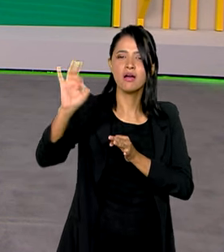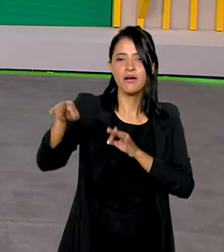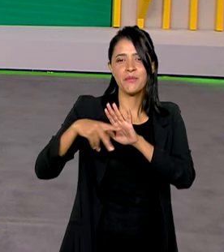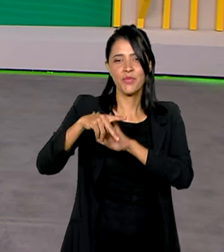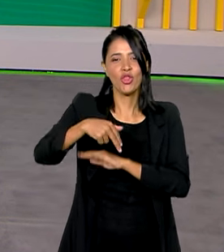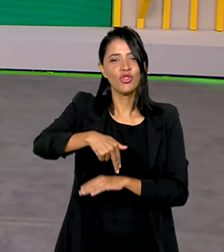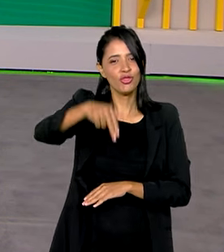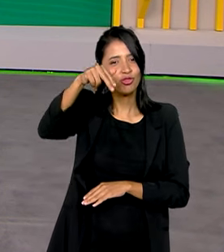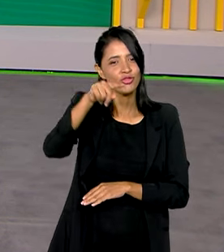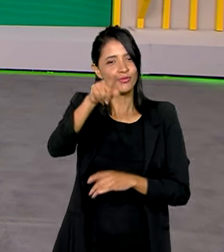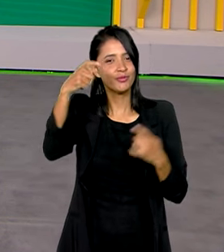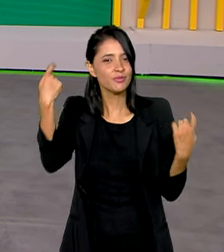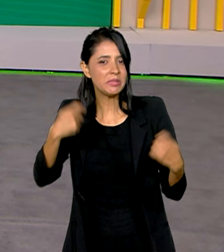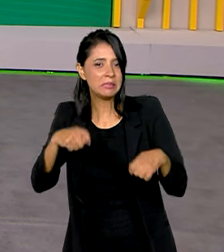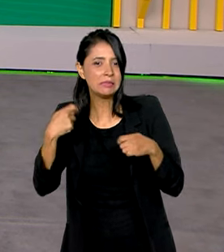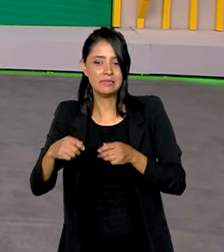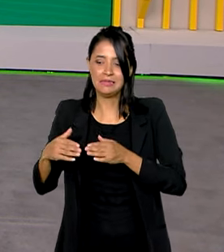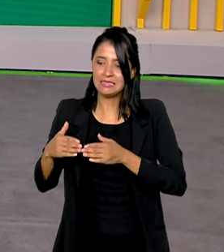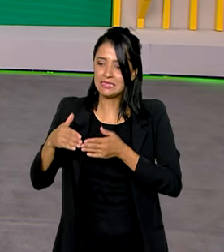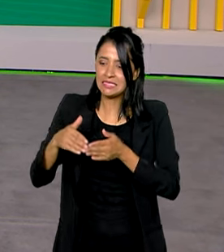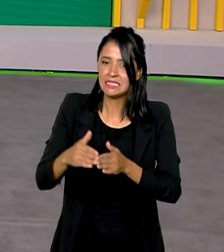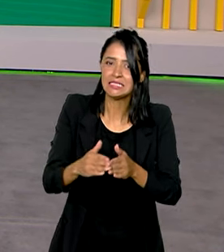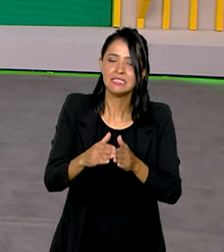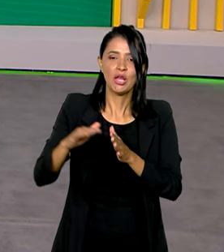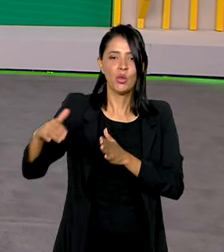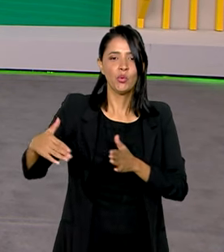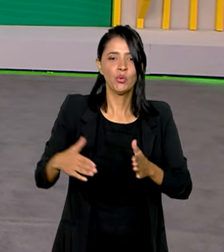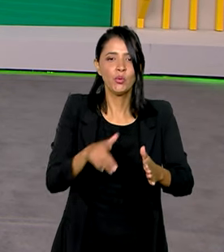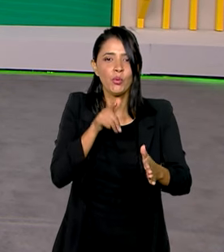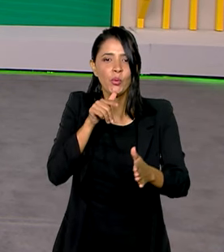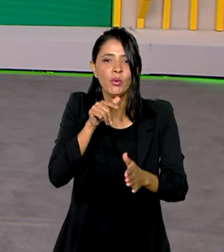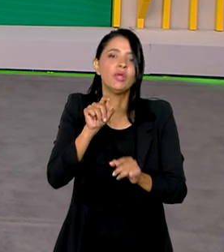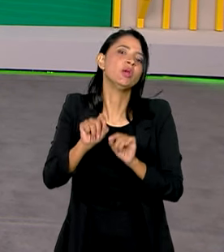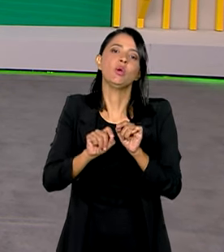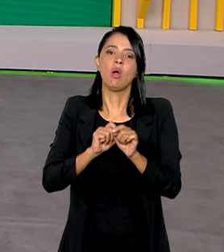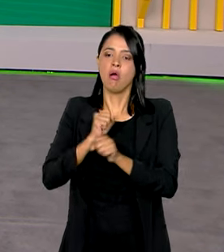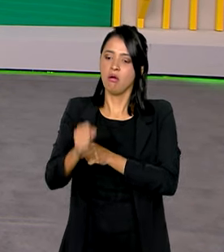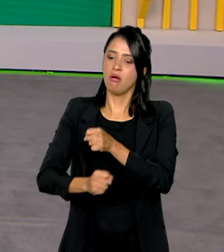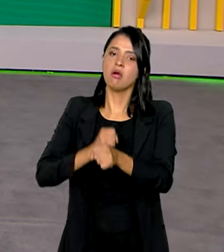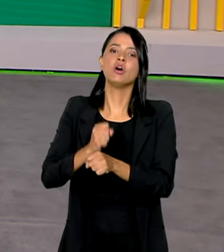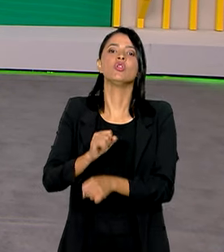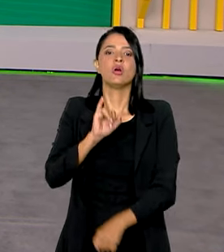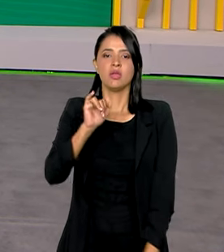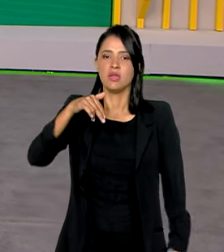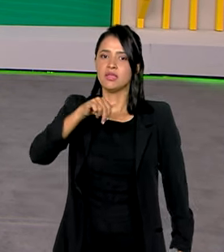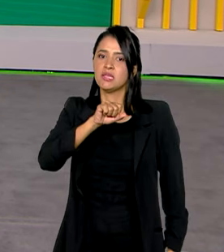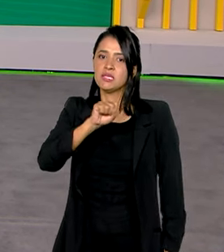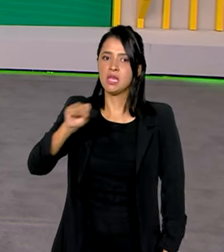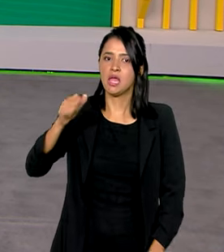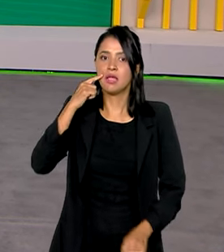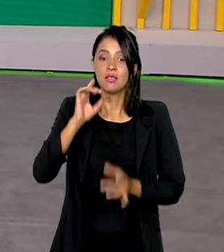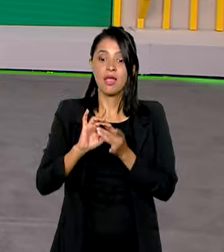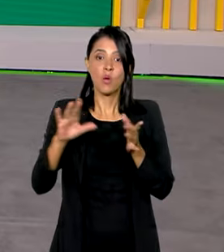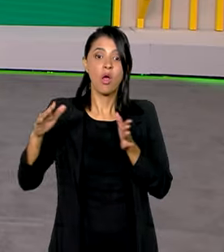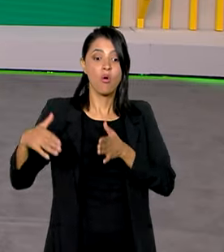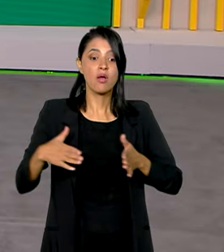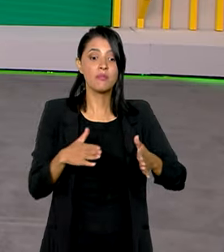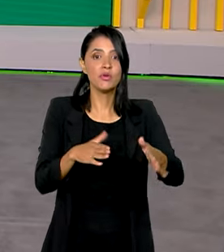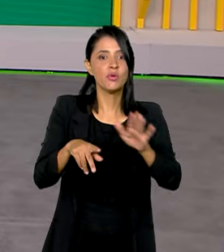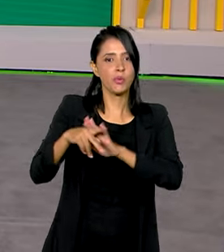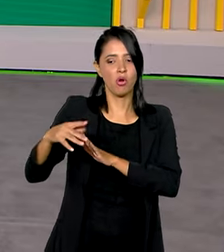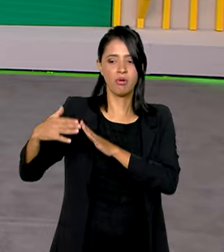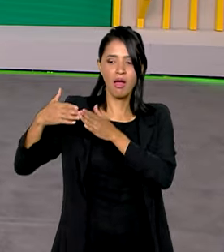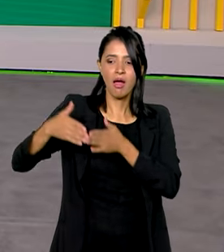região norte que dependem de transporte fluvial. Todos os anos, o INSS libera o roteiro das embarcações